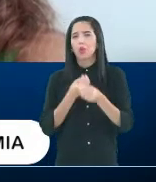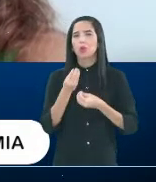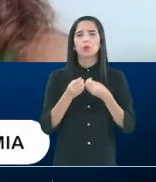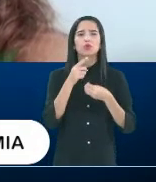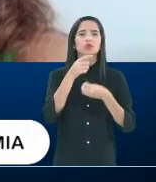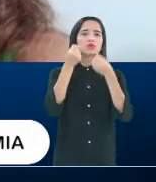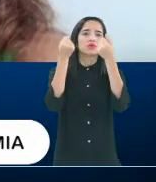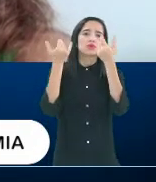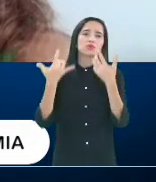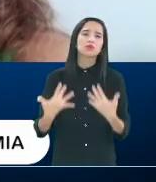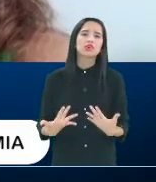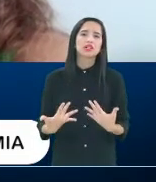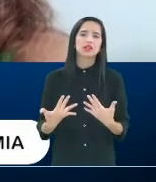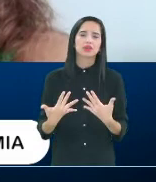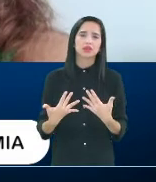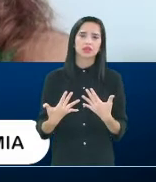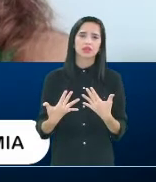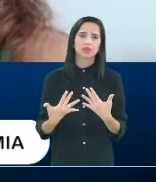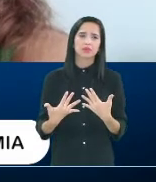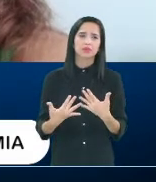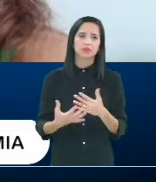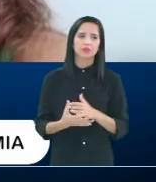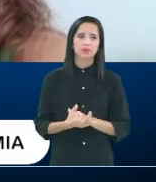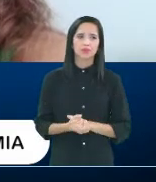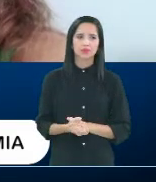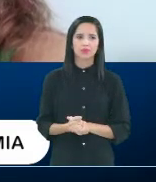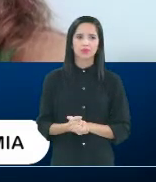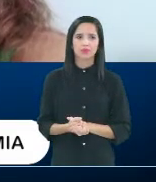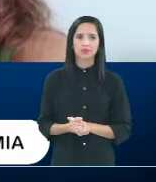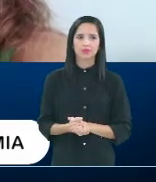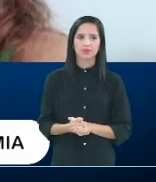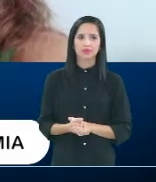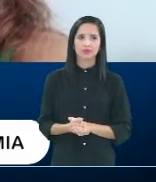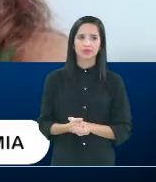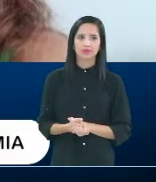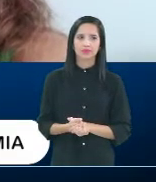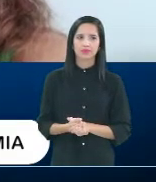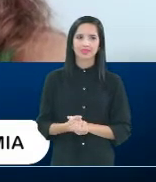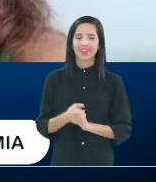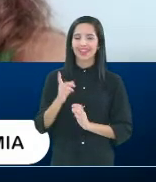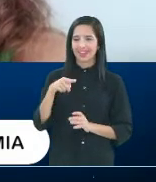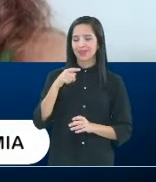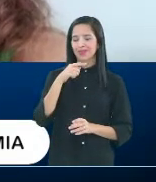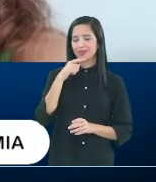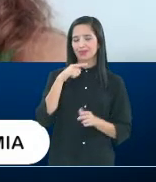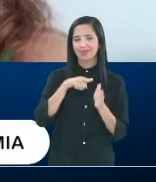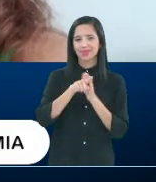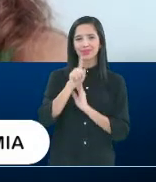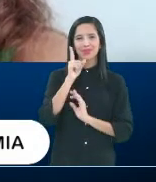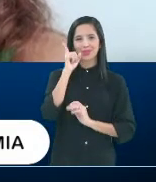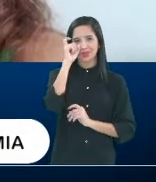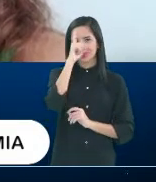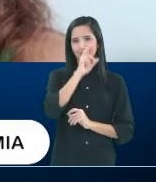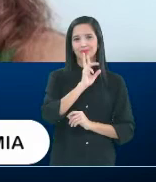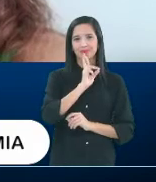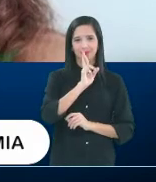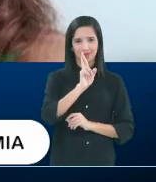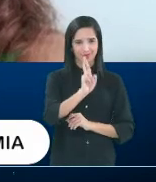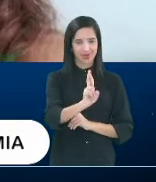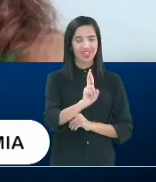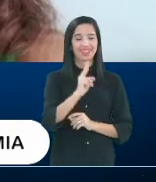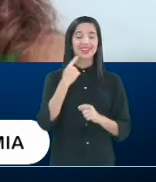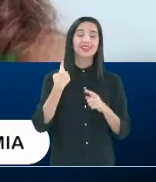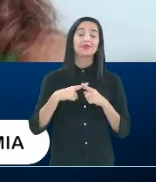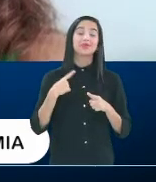definir essa situação aí? É, mas é uma pergunta também difícil de responder, tá? Porque aí vai